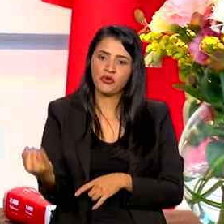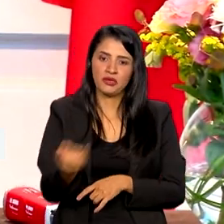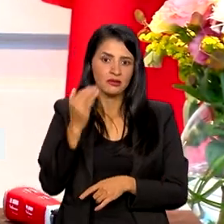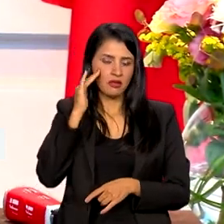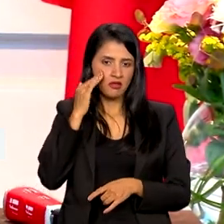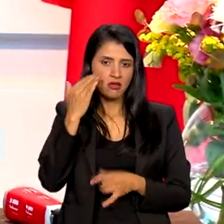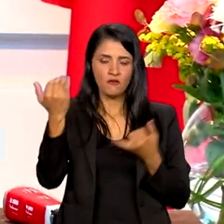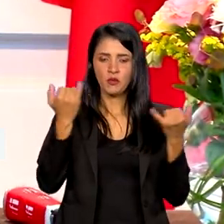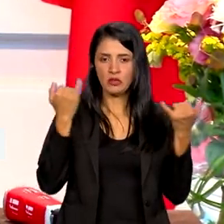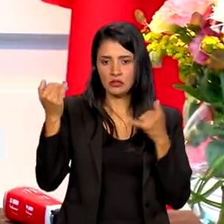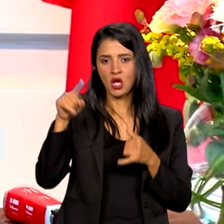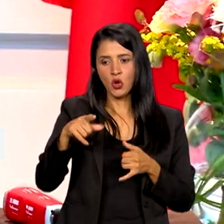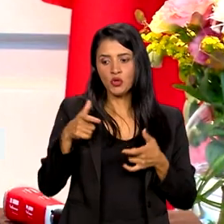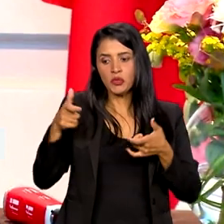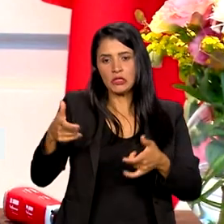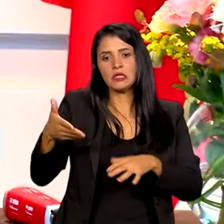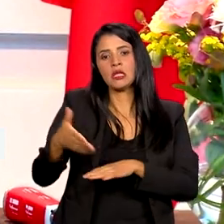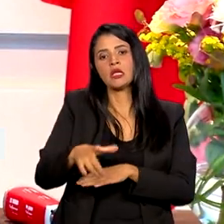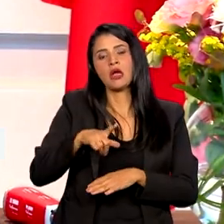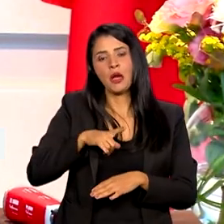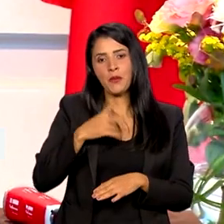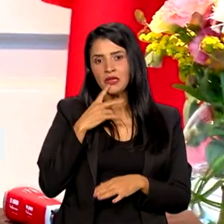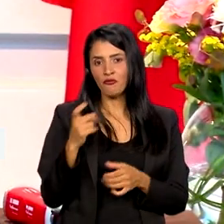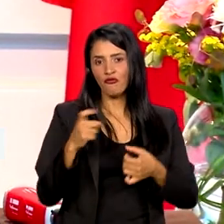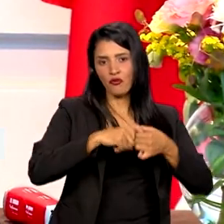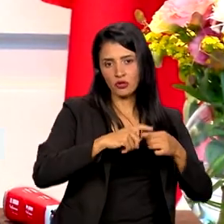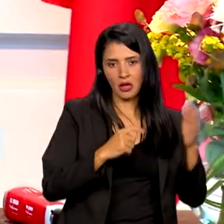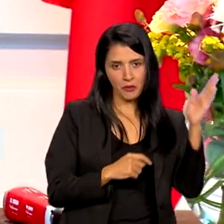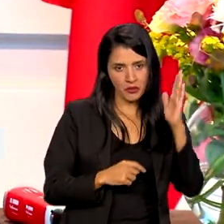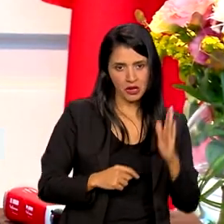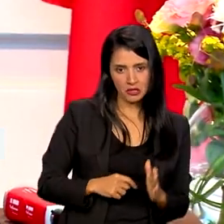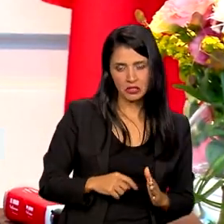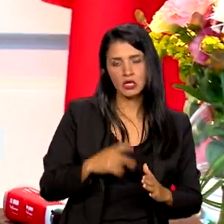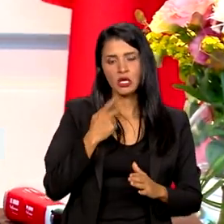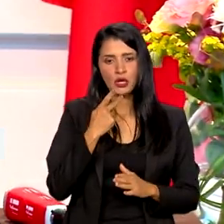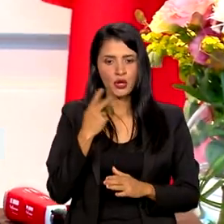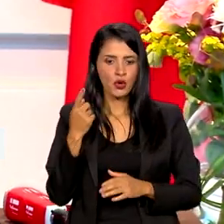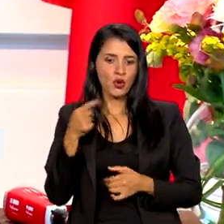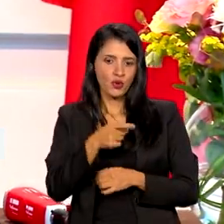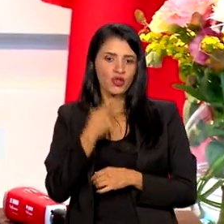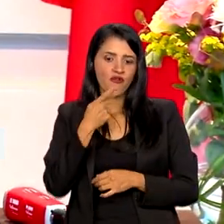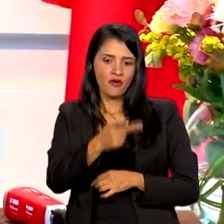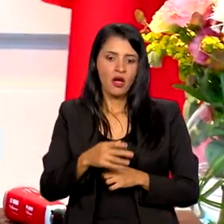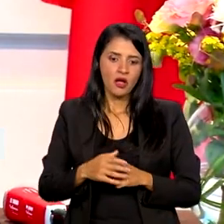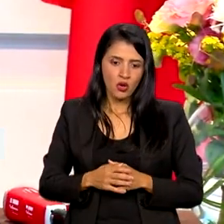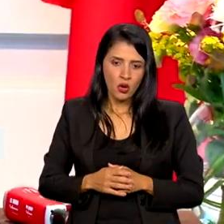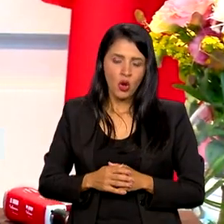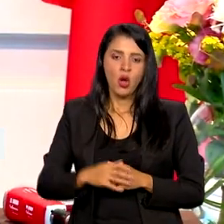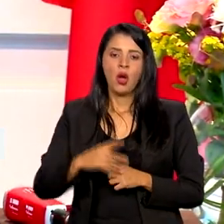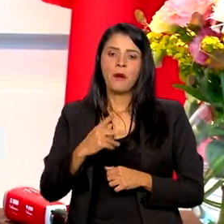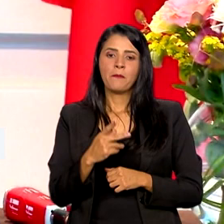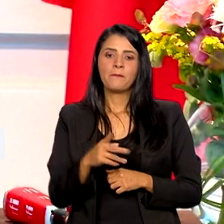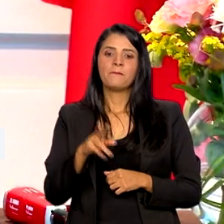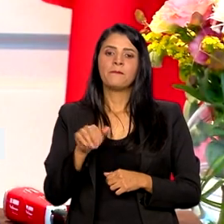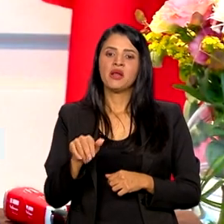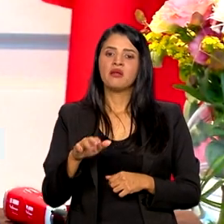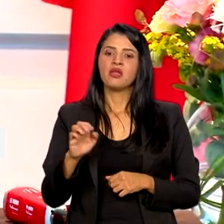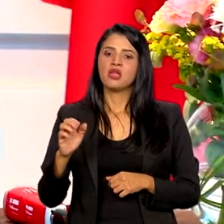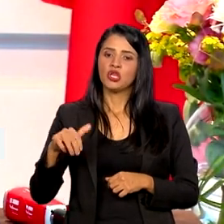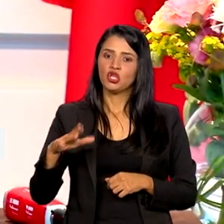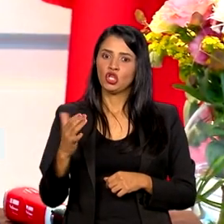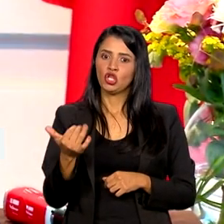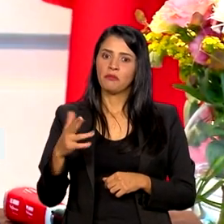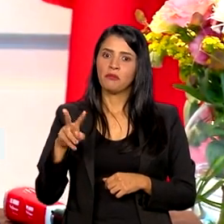espaços. Como, por exemplo, se a gente voltar para o Brasil e falar do decreto dos 30%, quando a gente fala preenchimento de vaga de 30% de pessoas